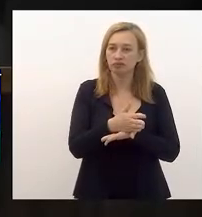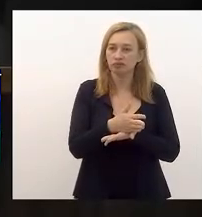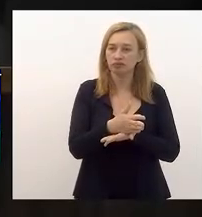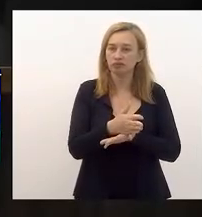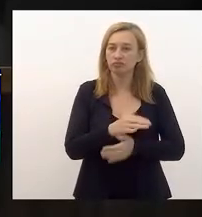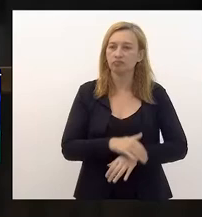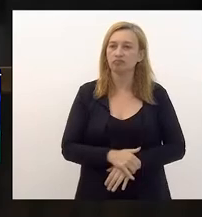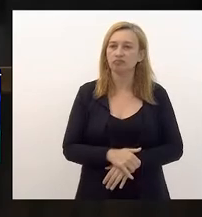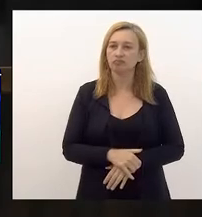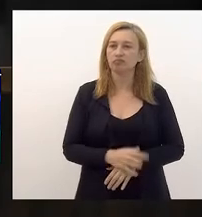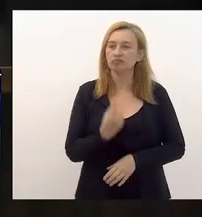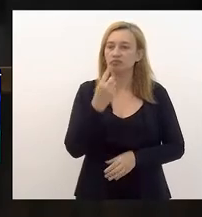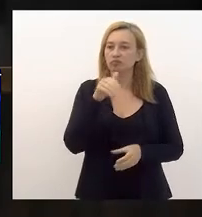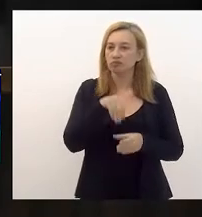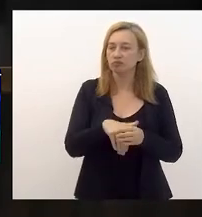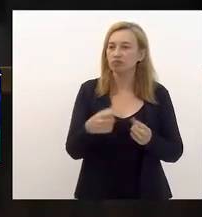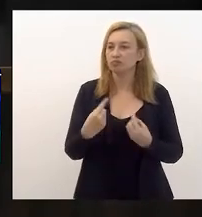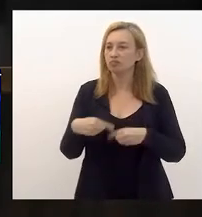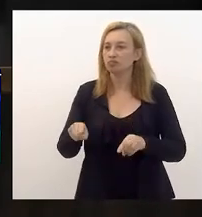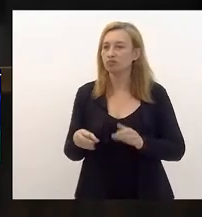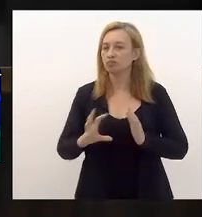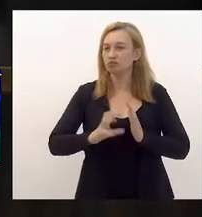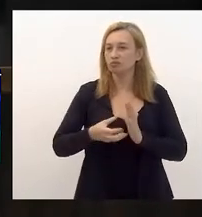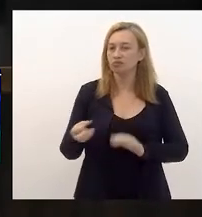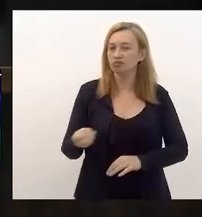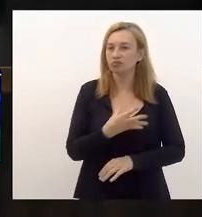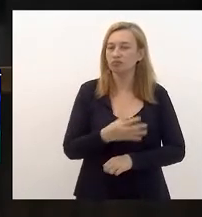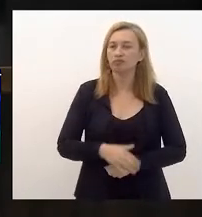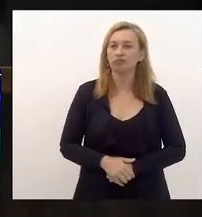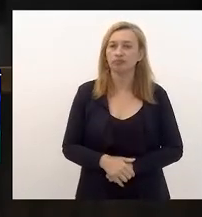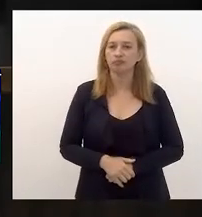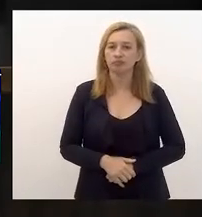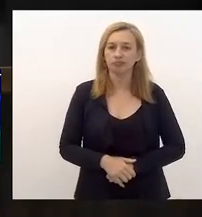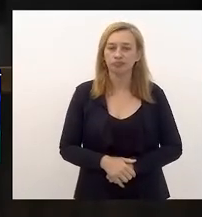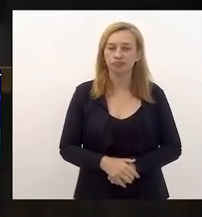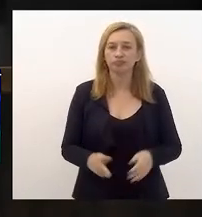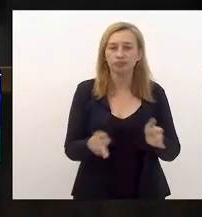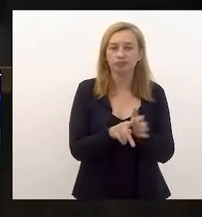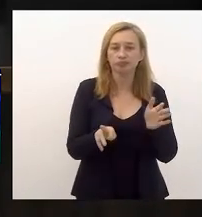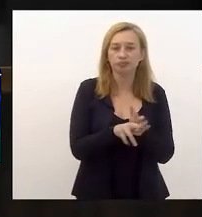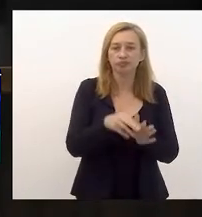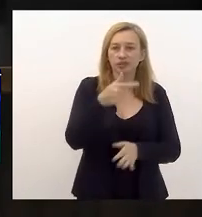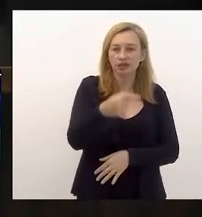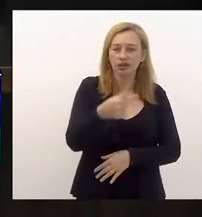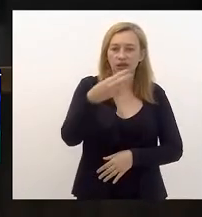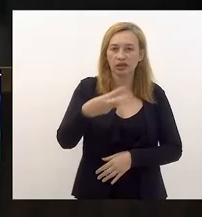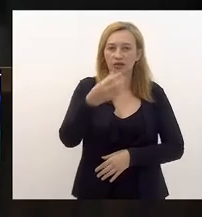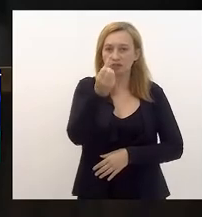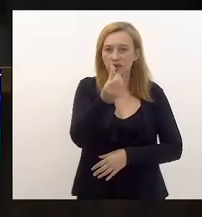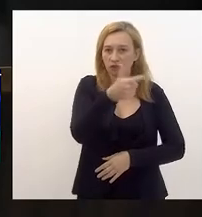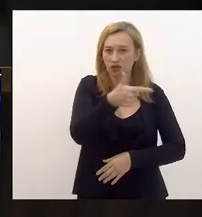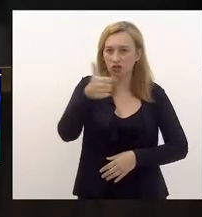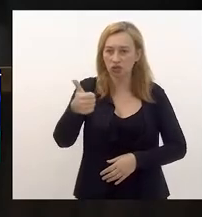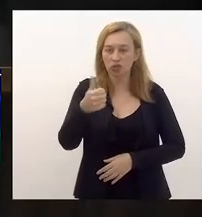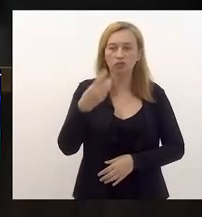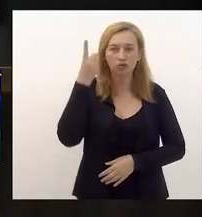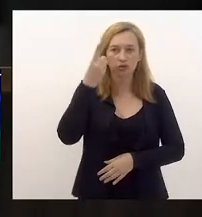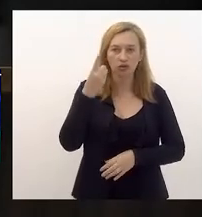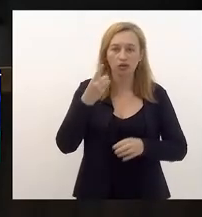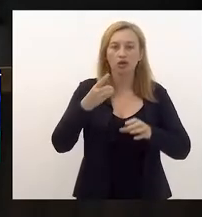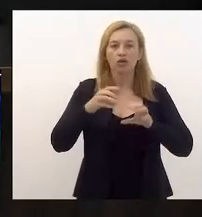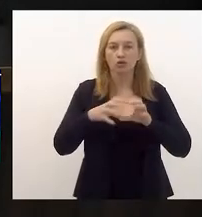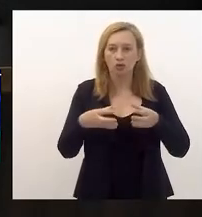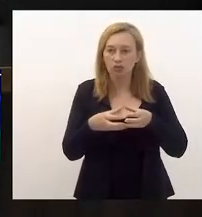à promulgação com voto pela abstenção do novo. Projeto de resolução 73621, de autoria da Comissão de Educação